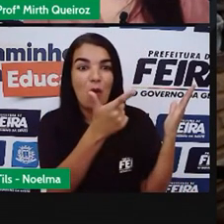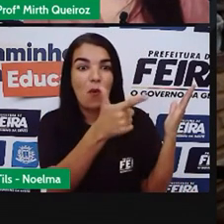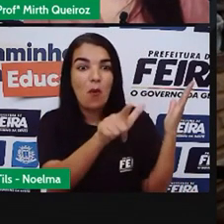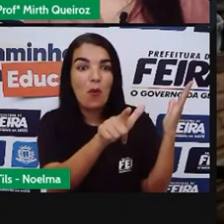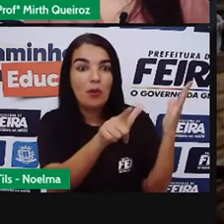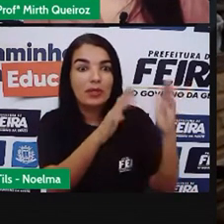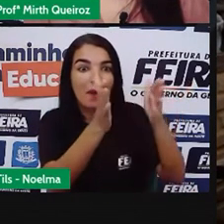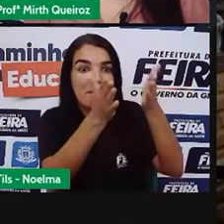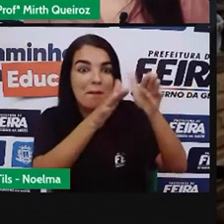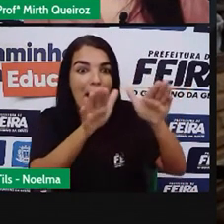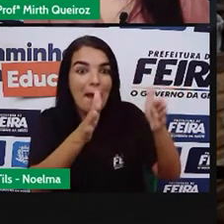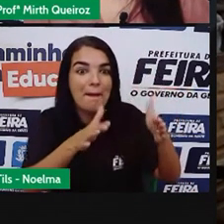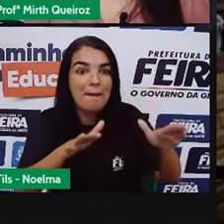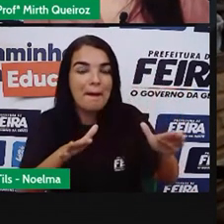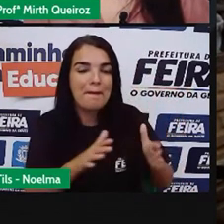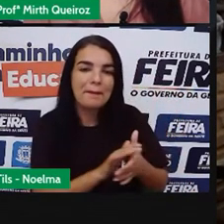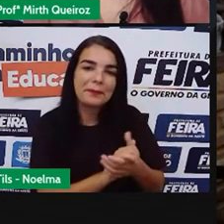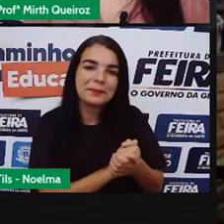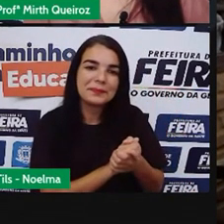De arte dele